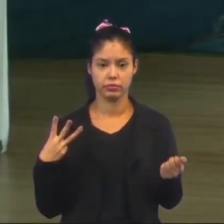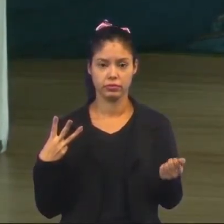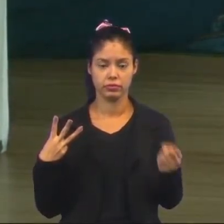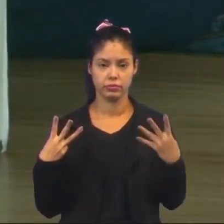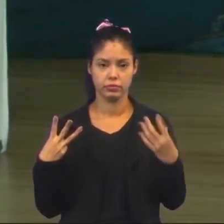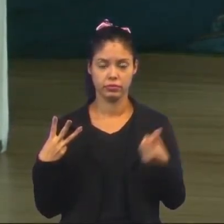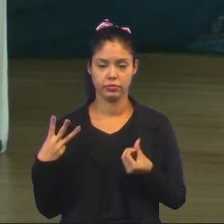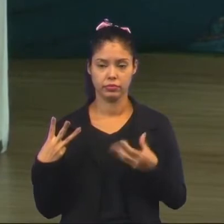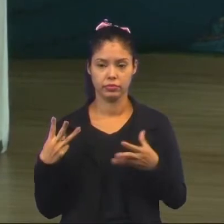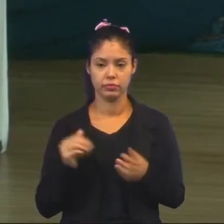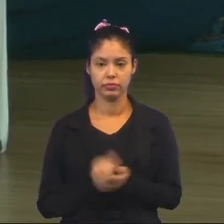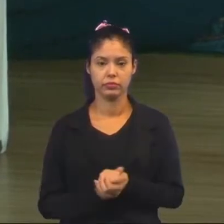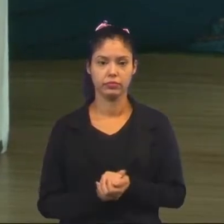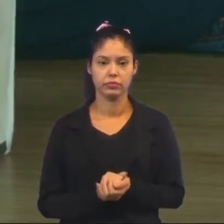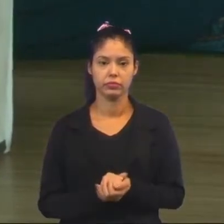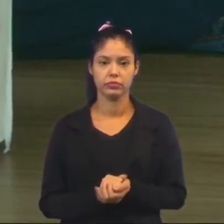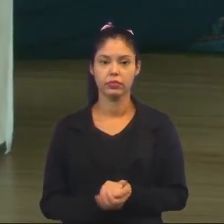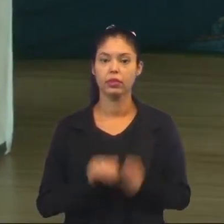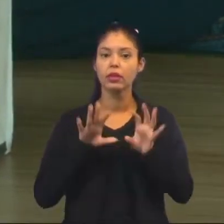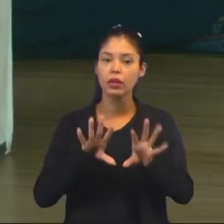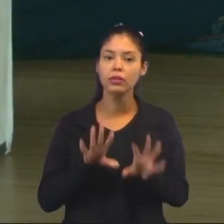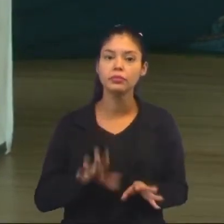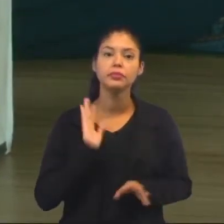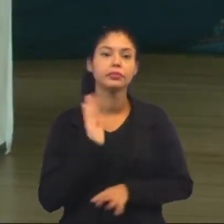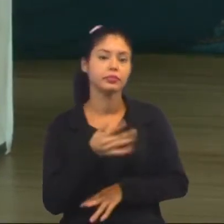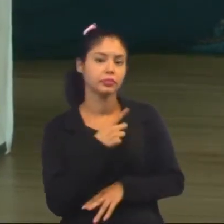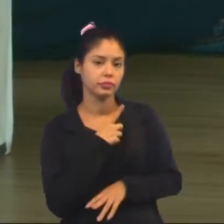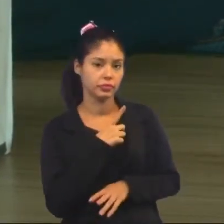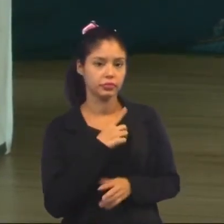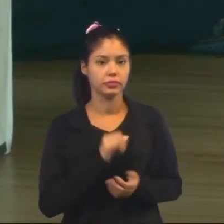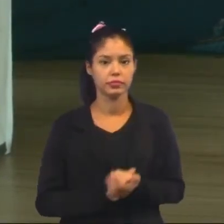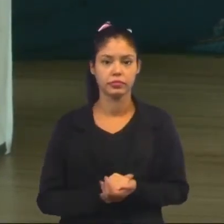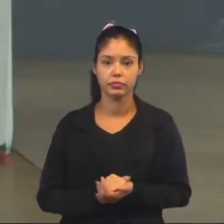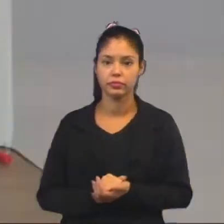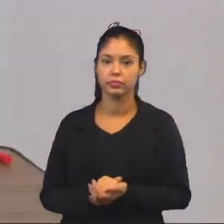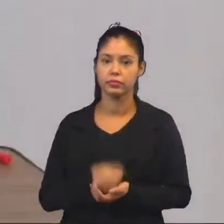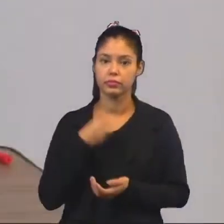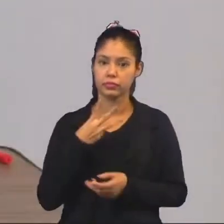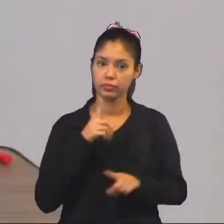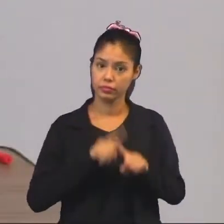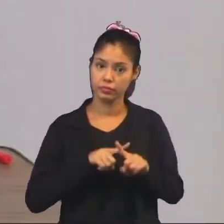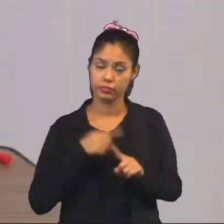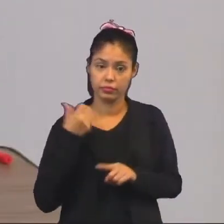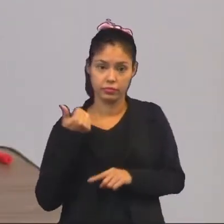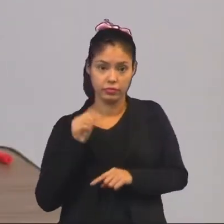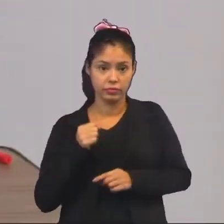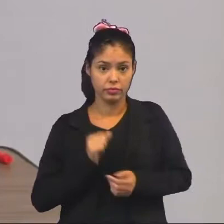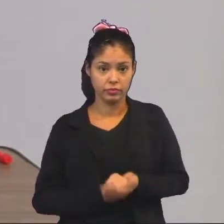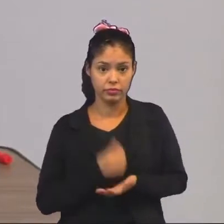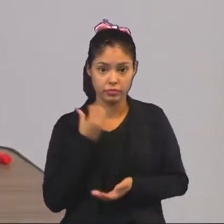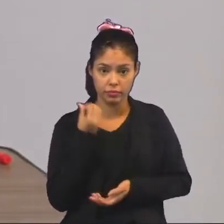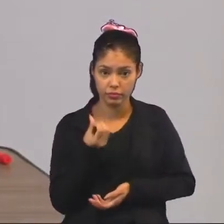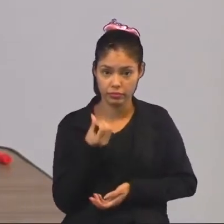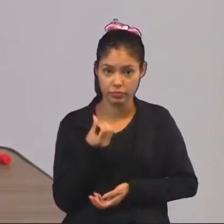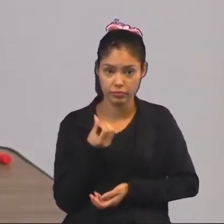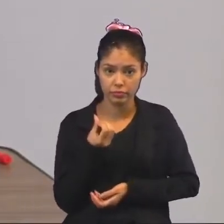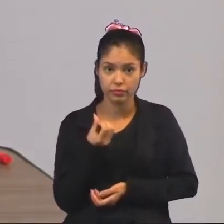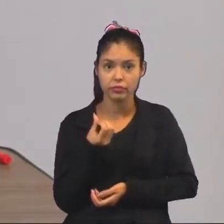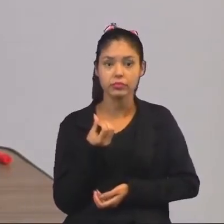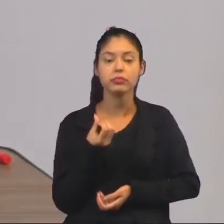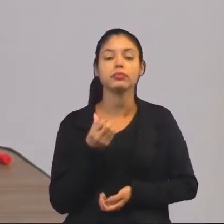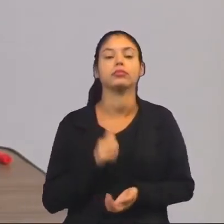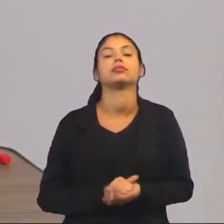e com 6, vou ter mais 6. Então, aqui, ó, eu já tive 3 vezes 6, 18. Então, eu tenho 6